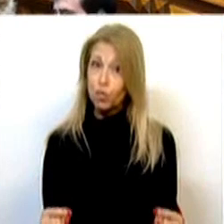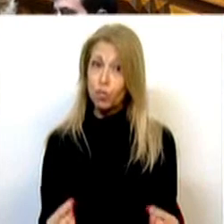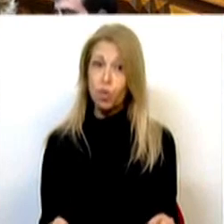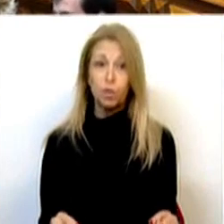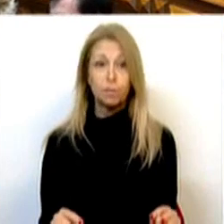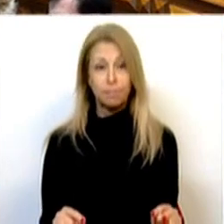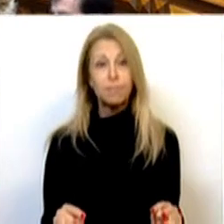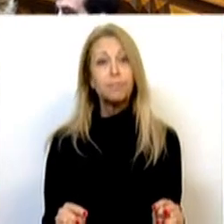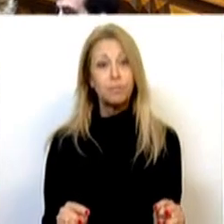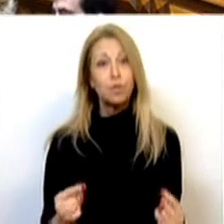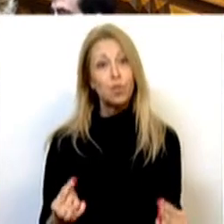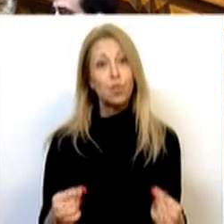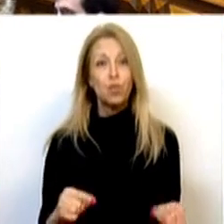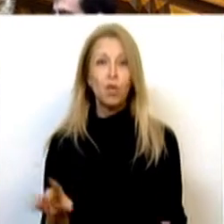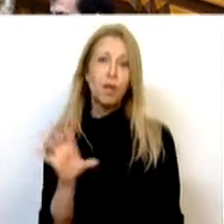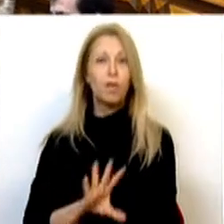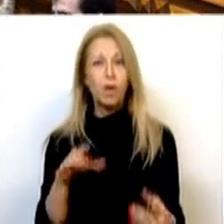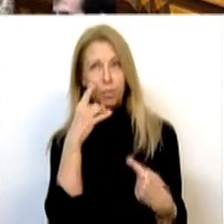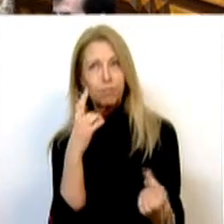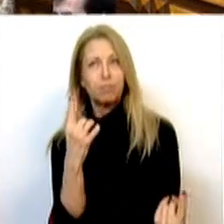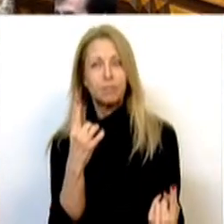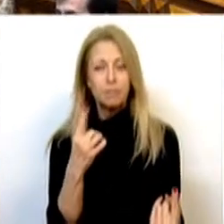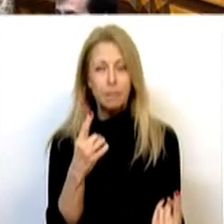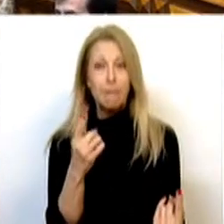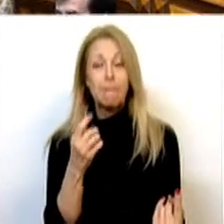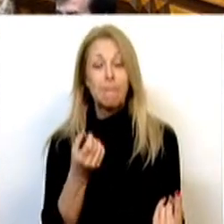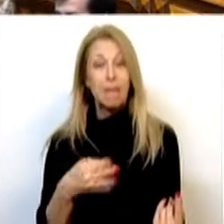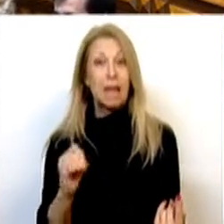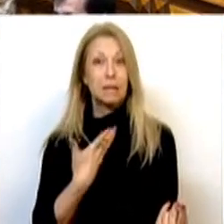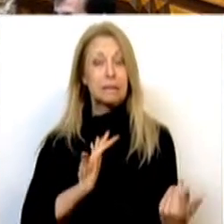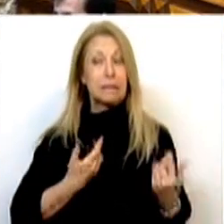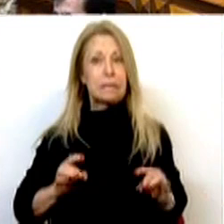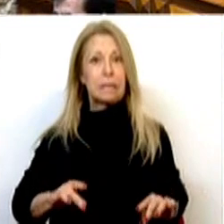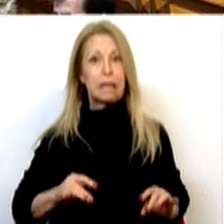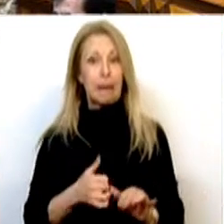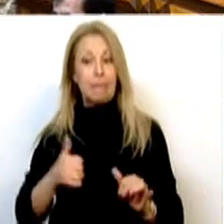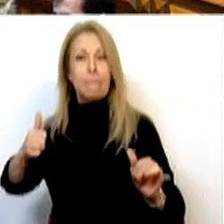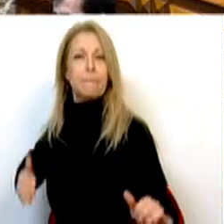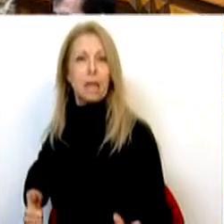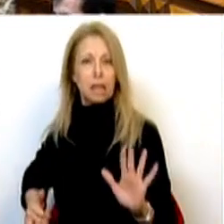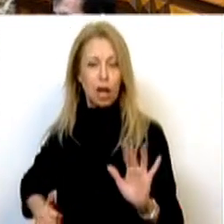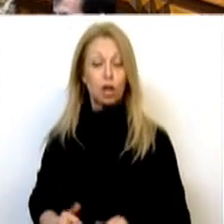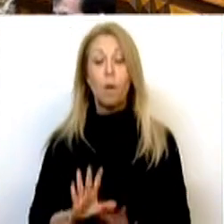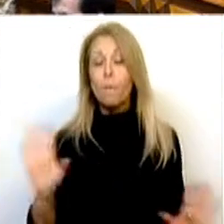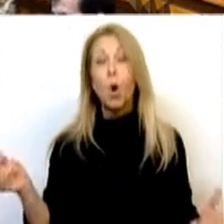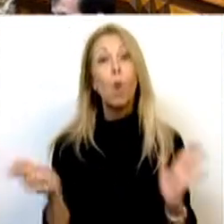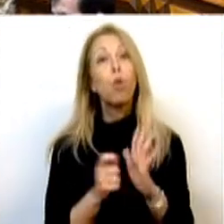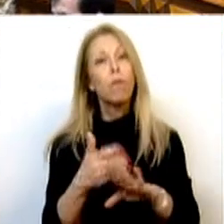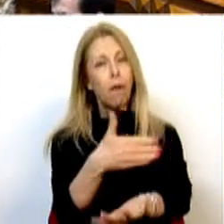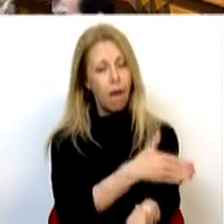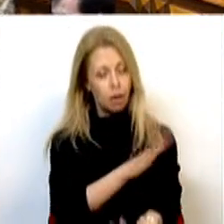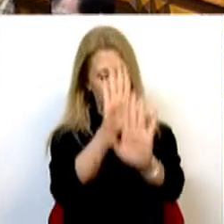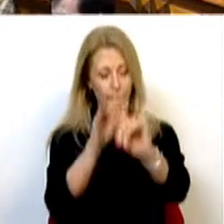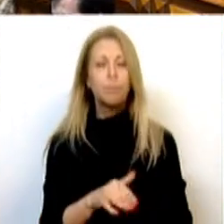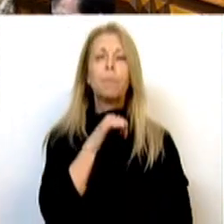expediente para o PSD não ficar para trás. Feito este ponto prévio, gostaria, permitam-me fazer